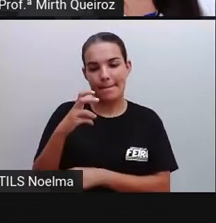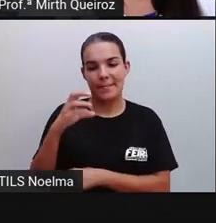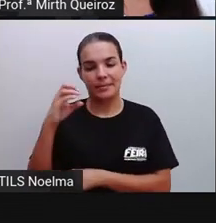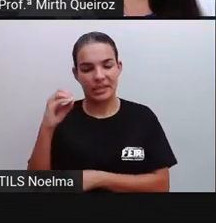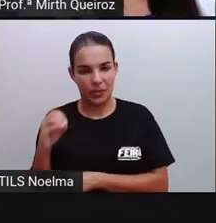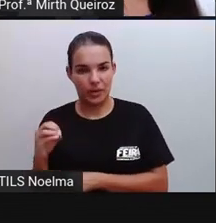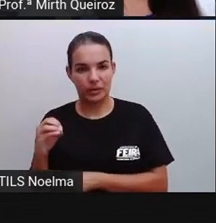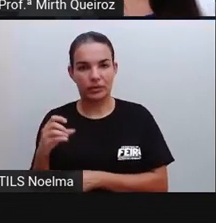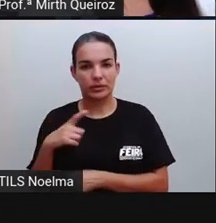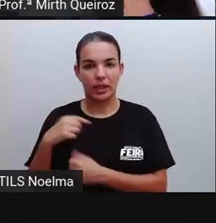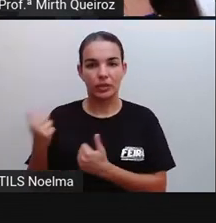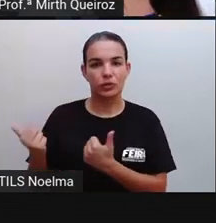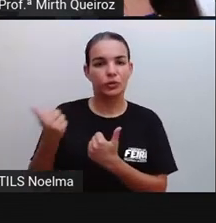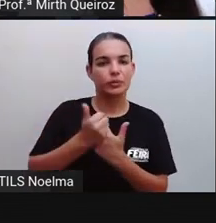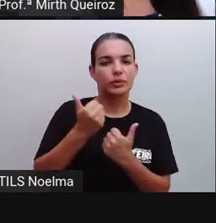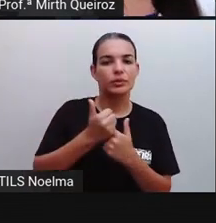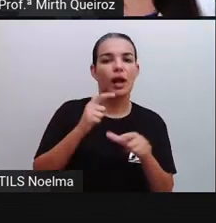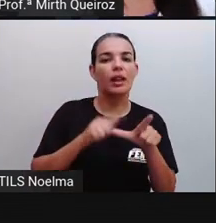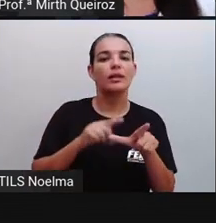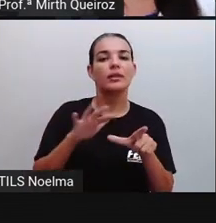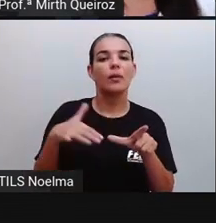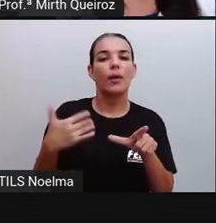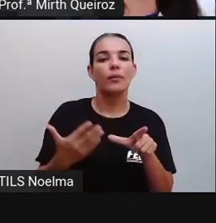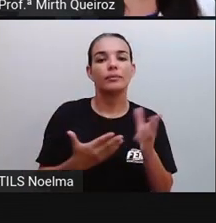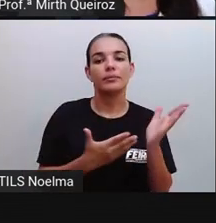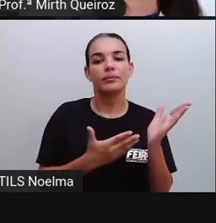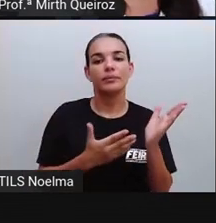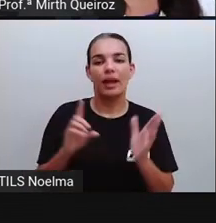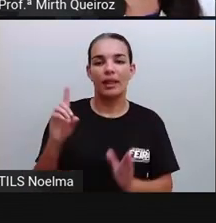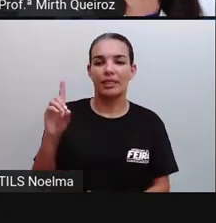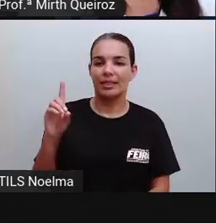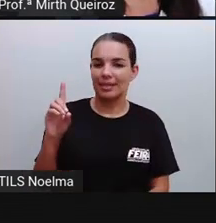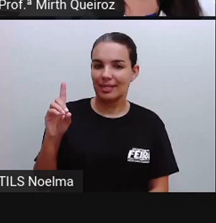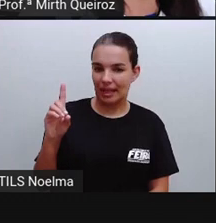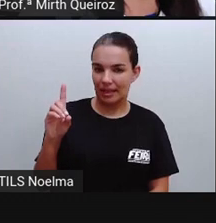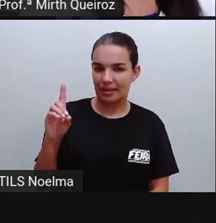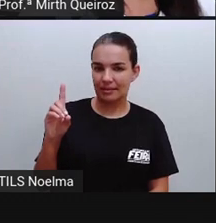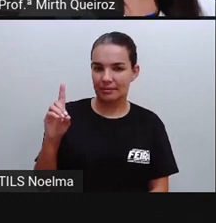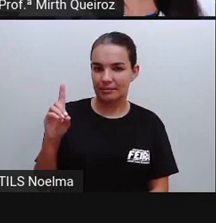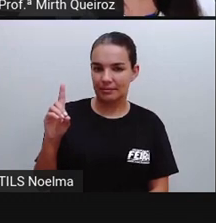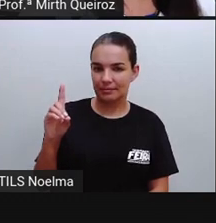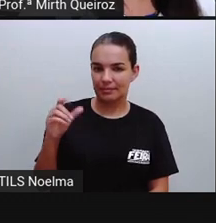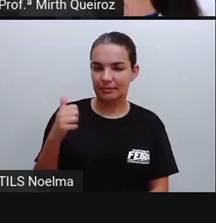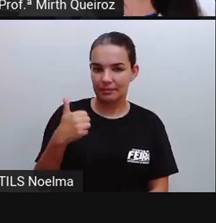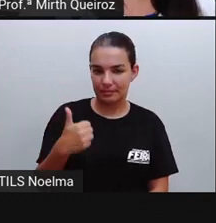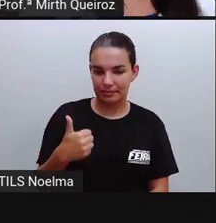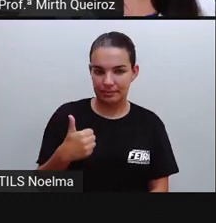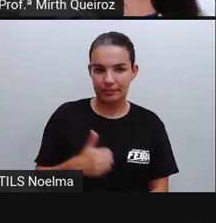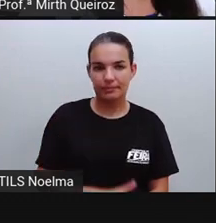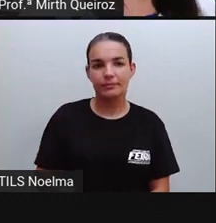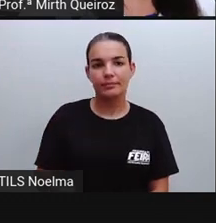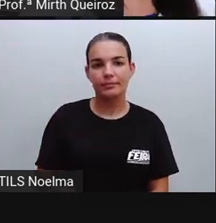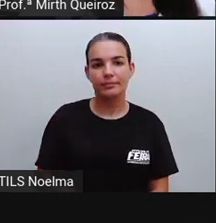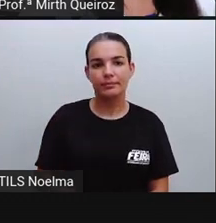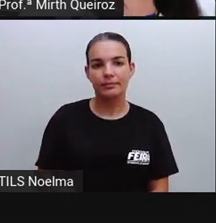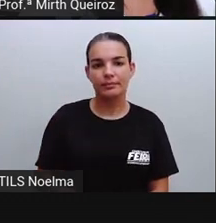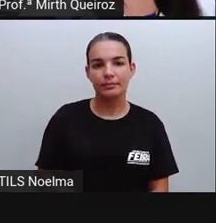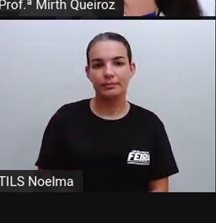250 está correto. Qual é a letra? A letra D. Nós vamos colocar aqui embaixo, né?